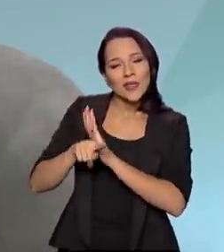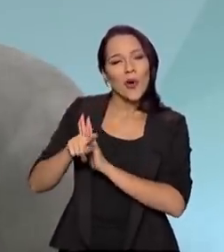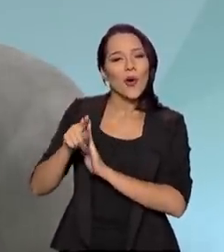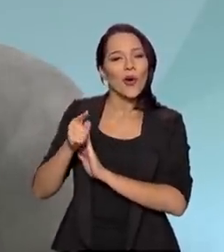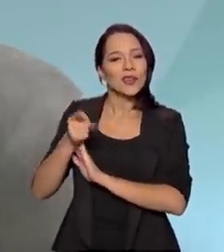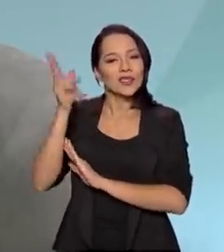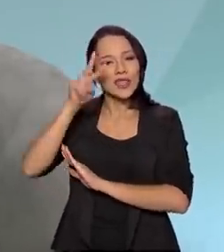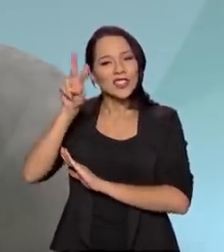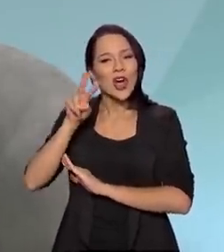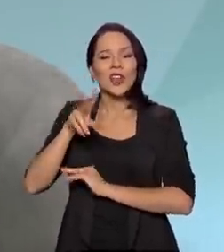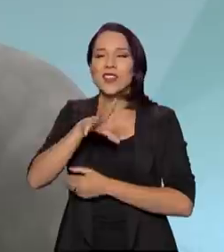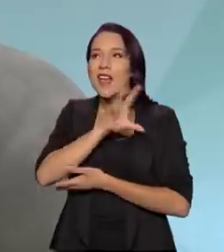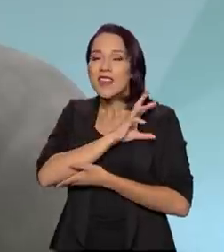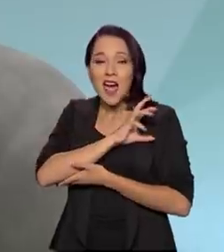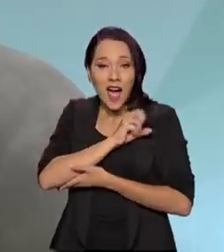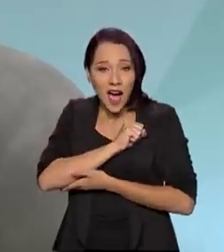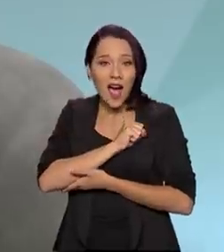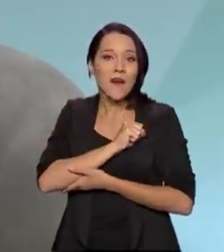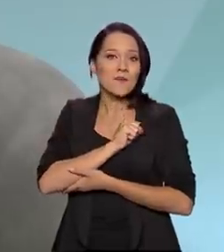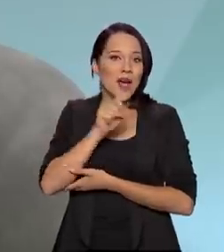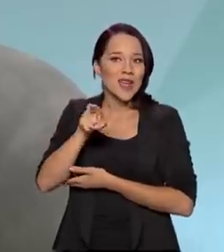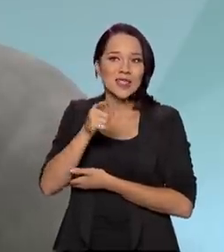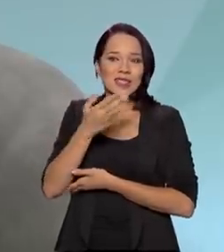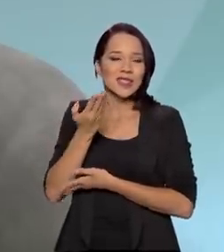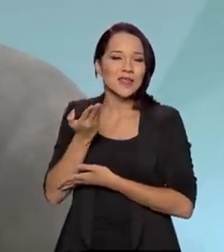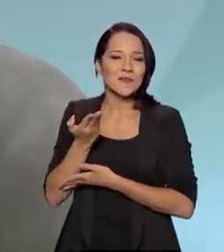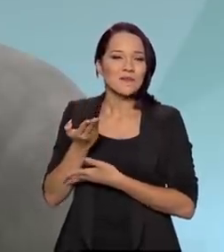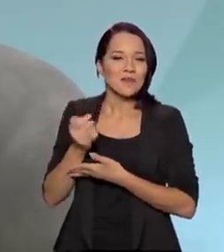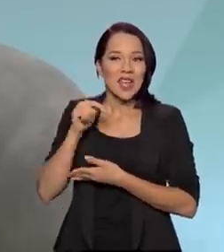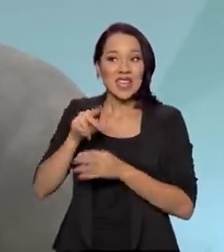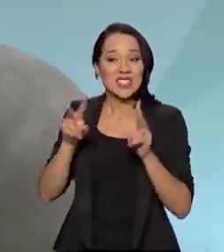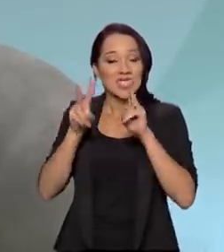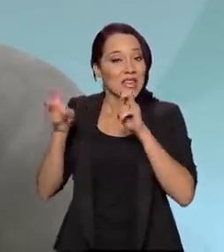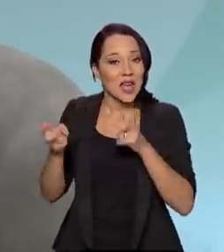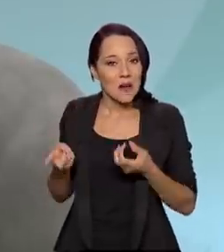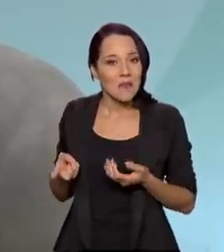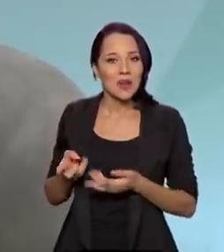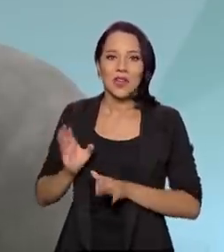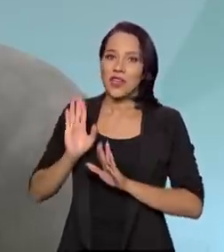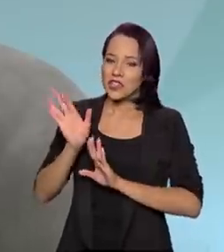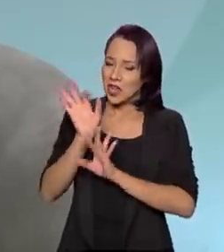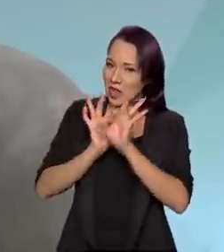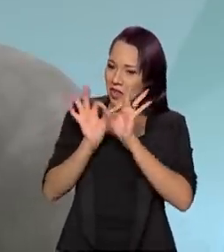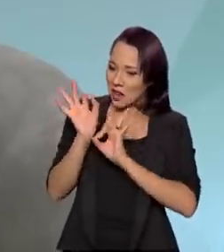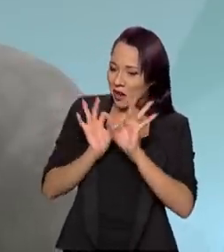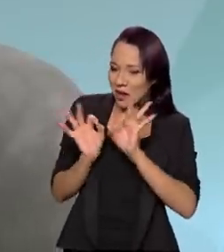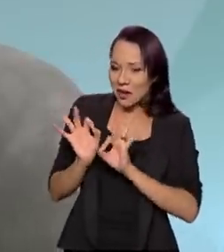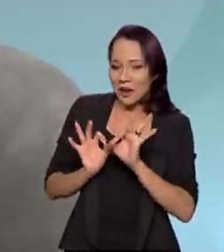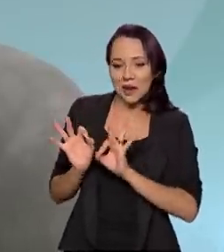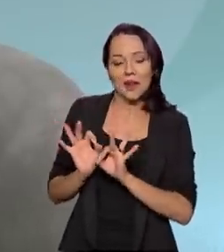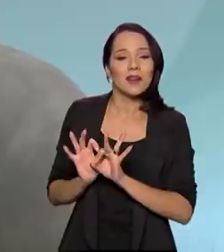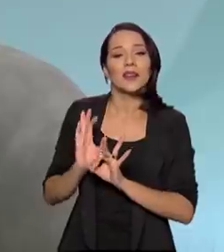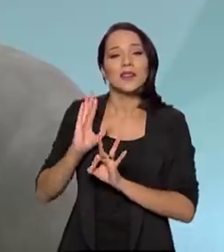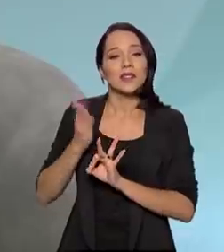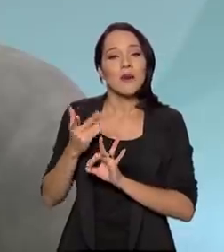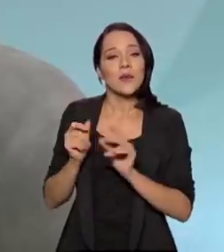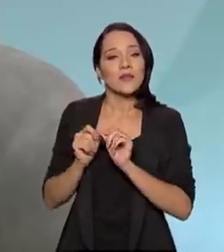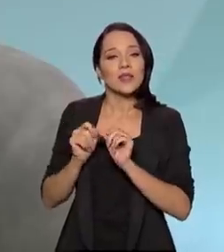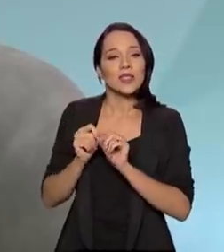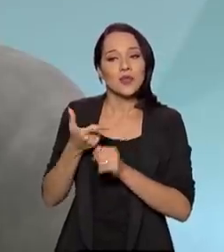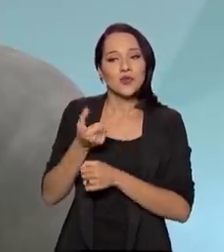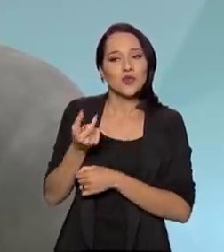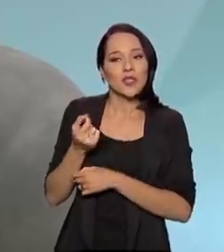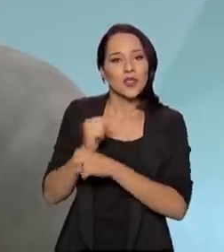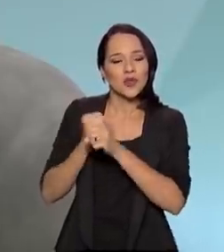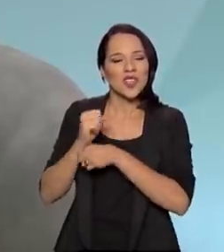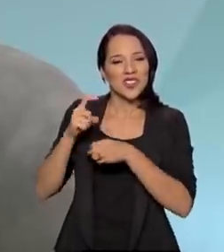apaixonados por esse tipo de assunto, que já estão tratando de fazer dos 200